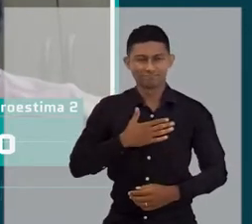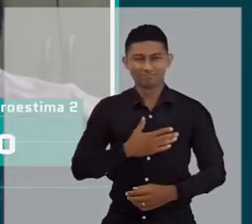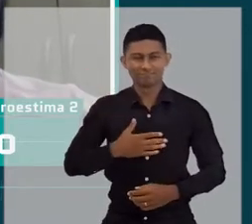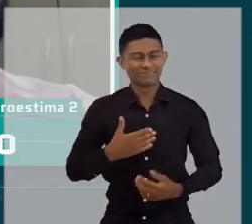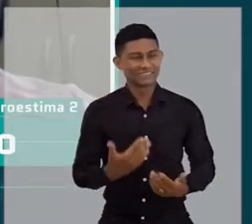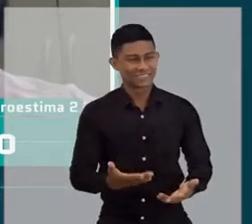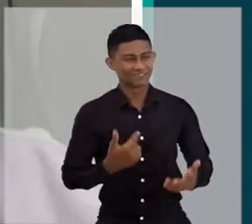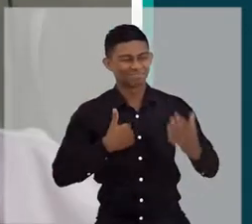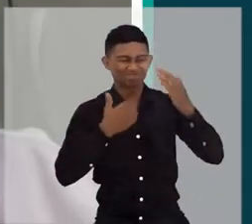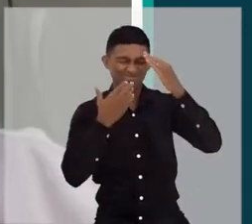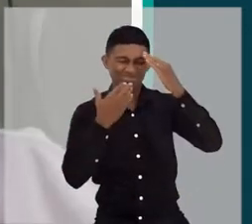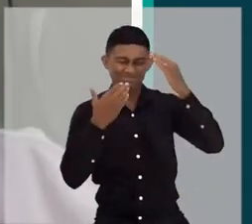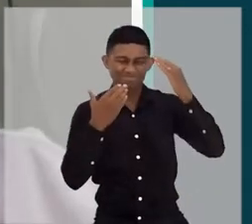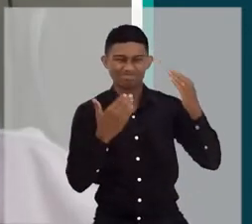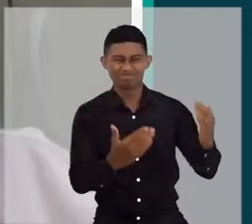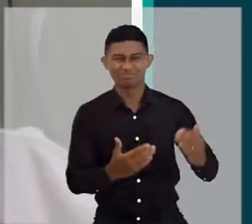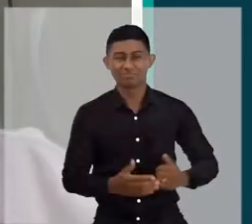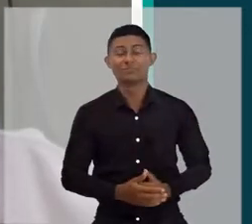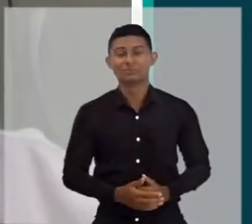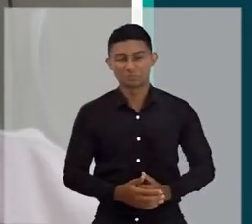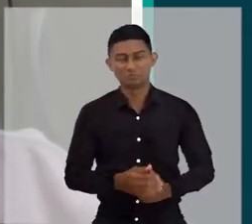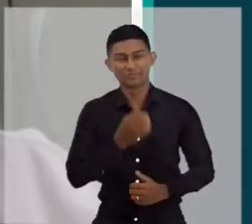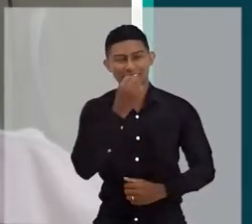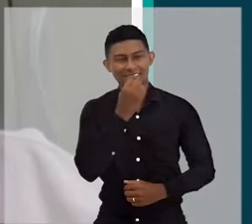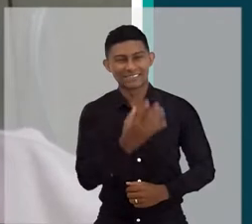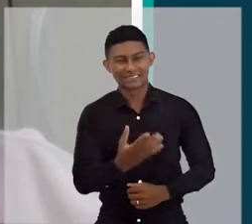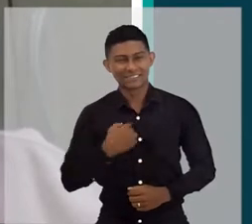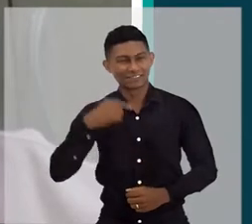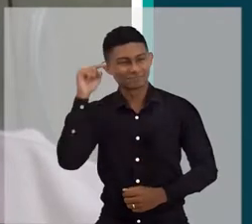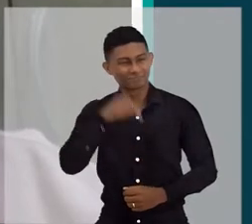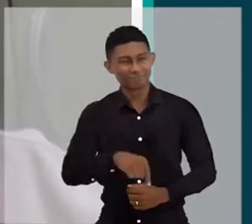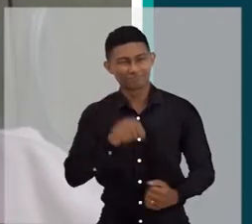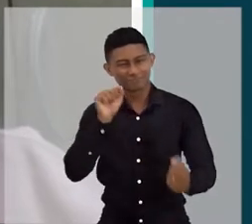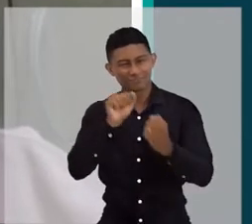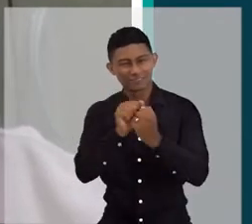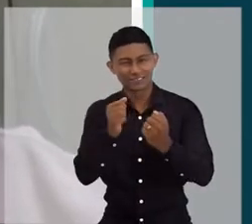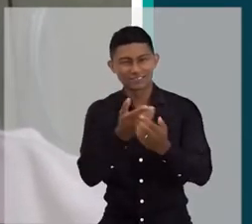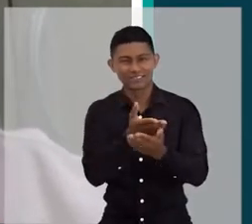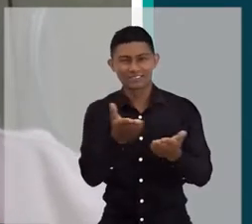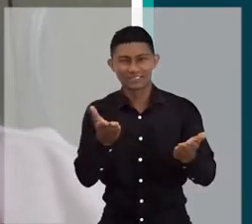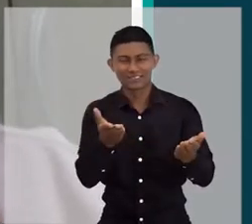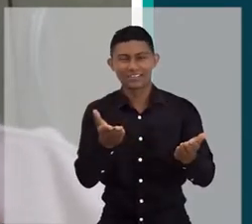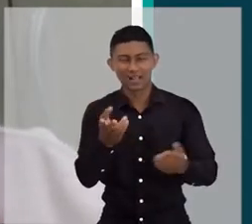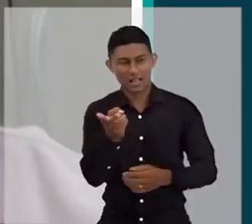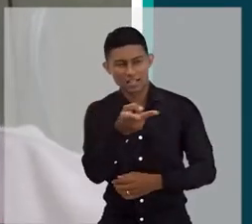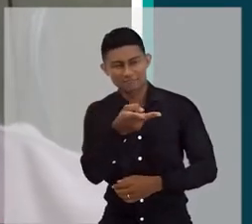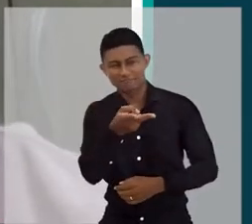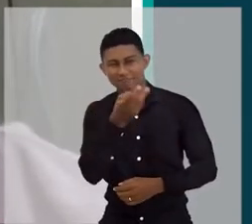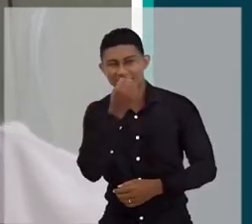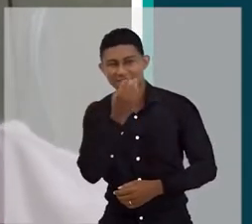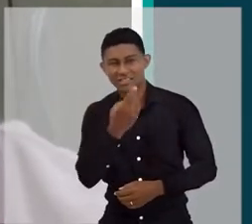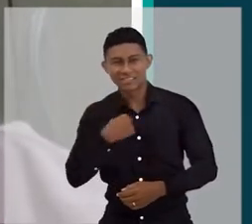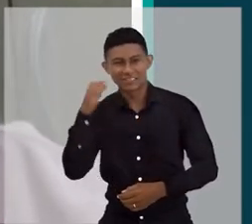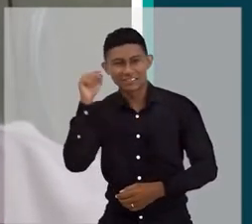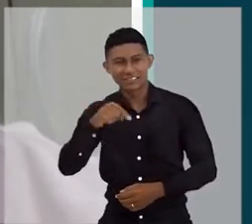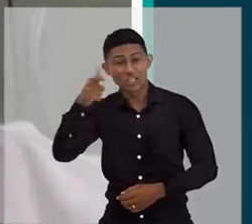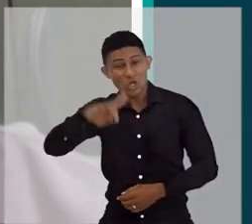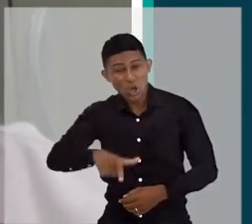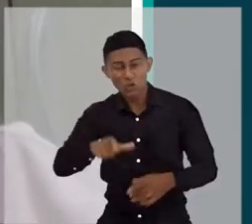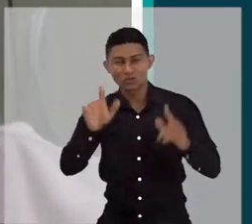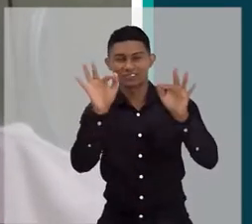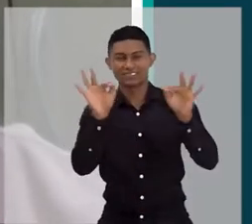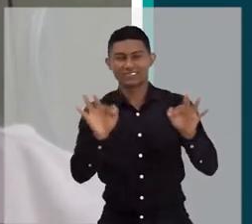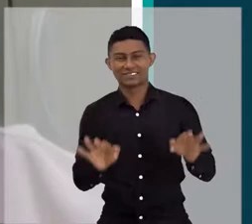É isso, eu agradeço o convite, Ricardo. É prazer estar aqui com você, estar aqui com a Guinalda. Muito feliz por estar aqui